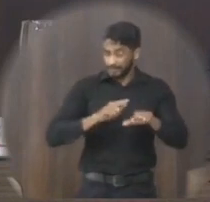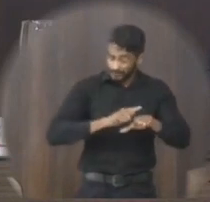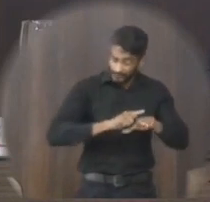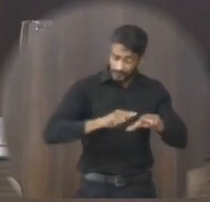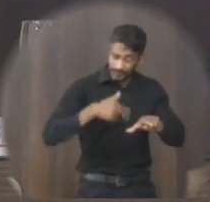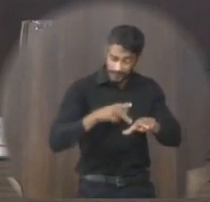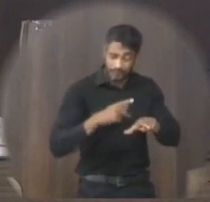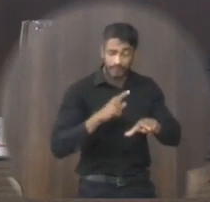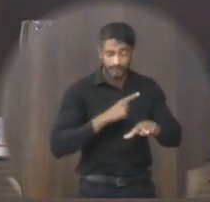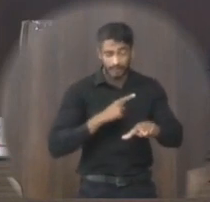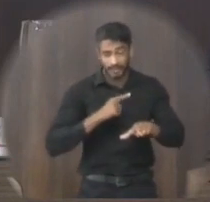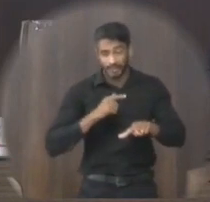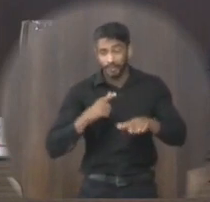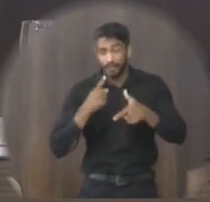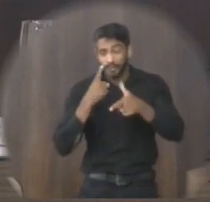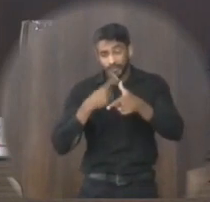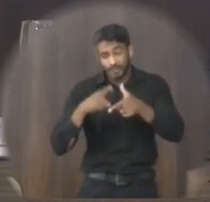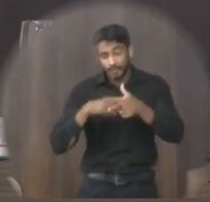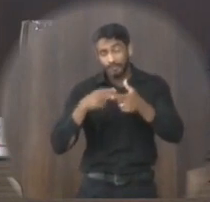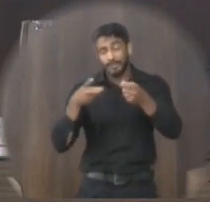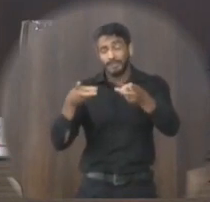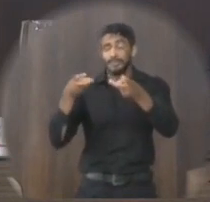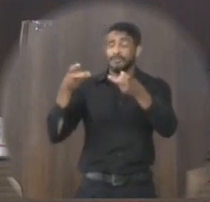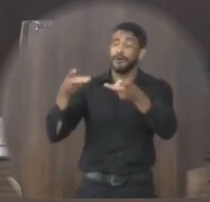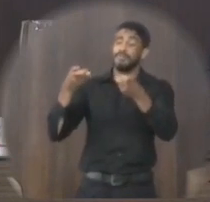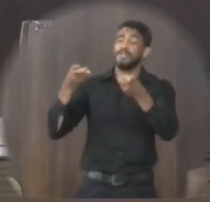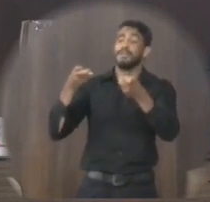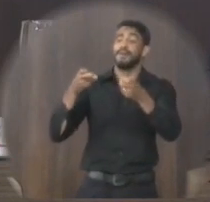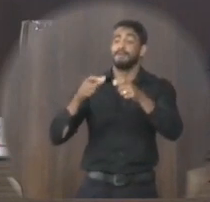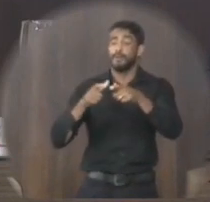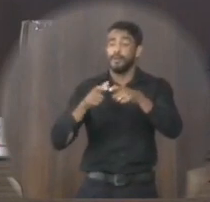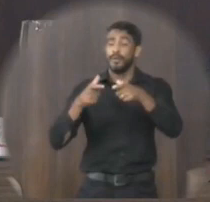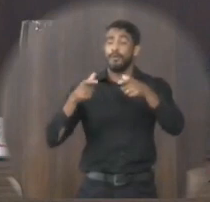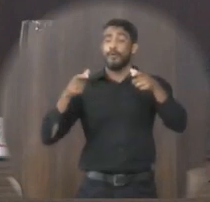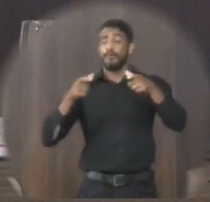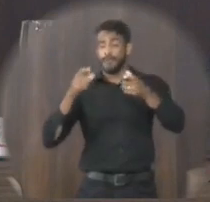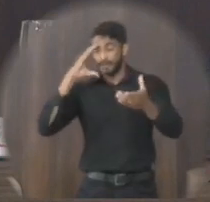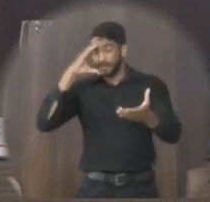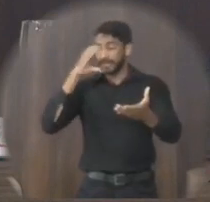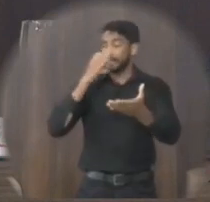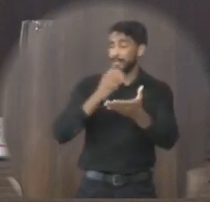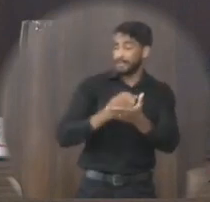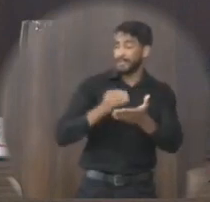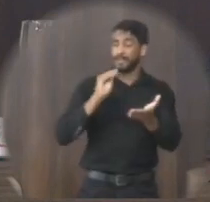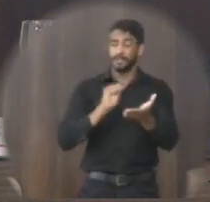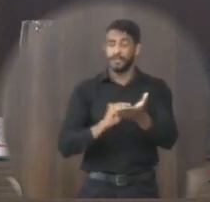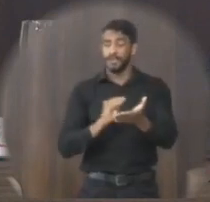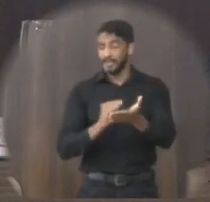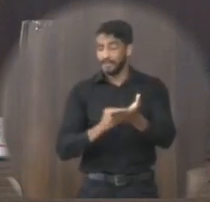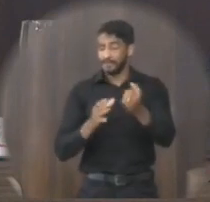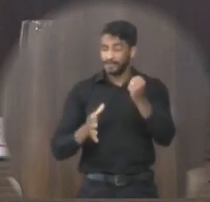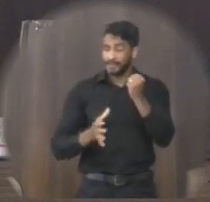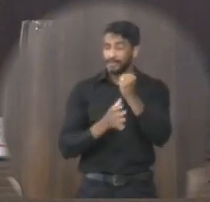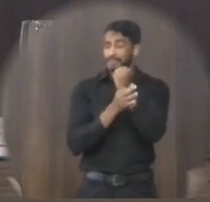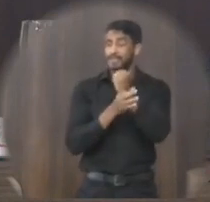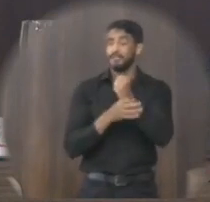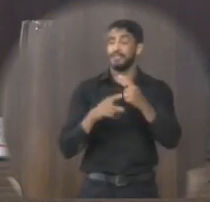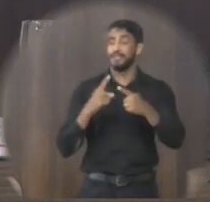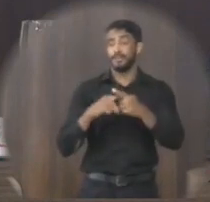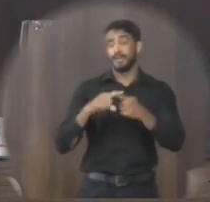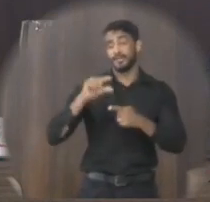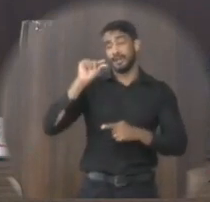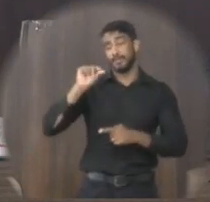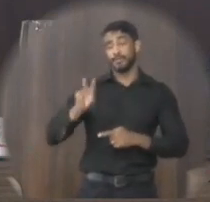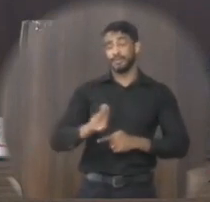causa de outras precariedades observadas como o aumento da criminalidade e a falta de segurança devido a pouca